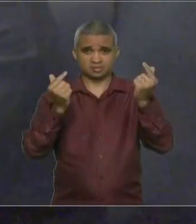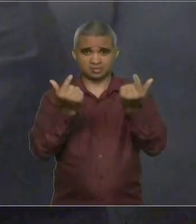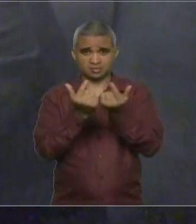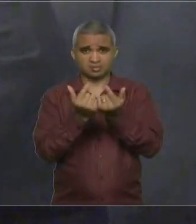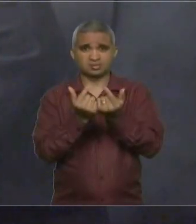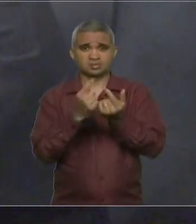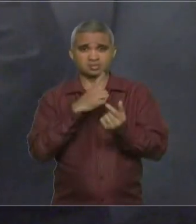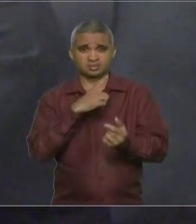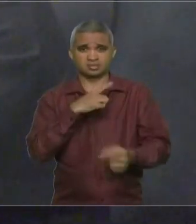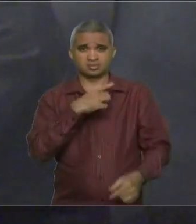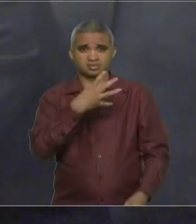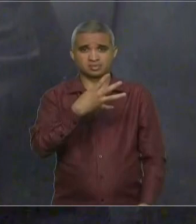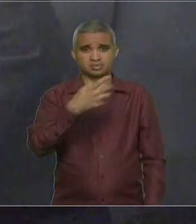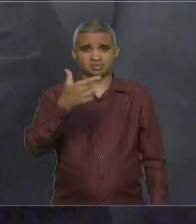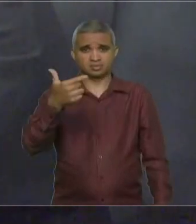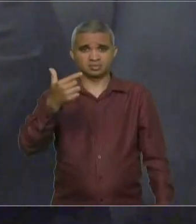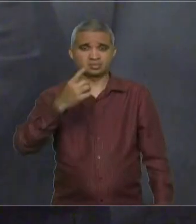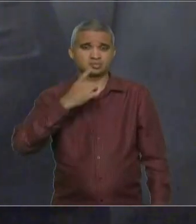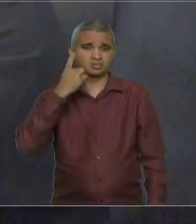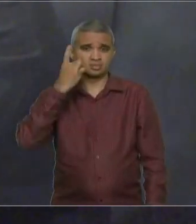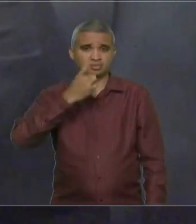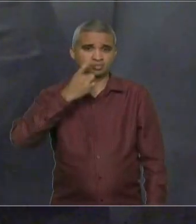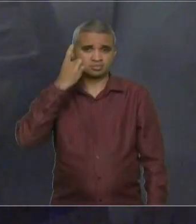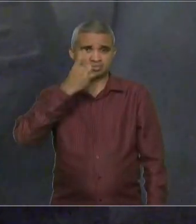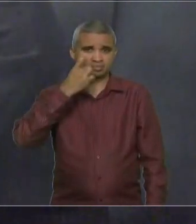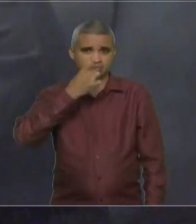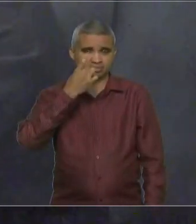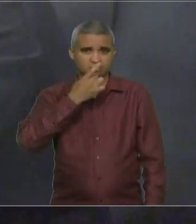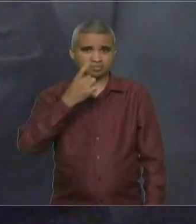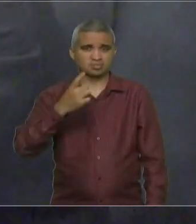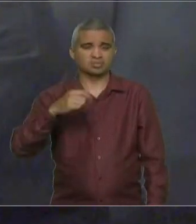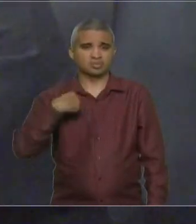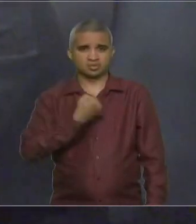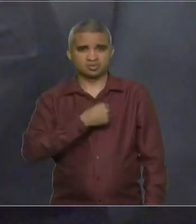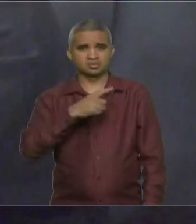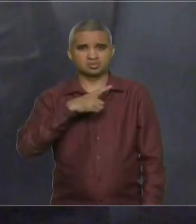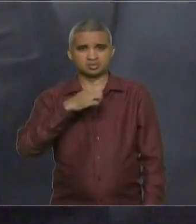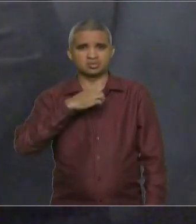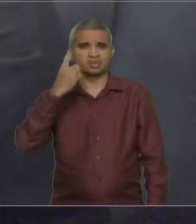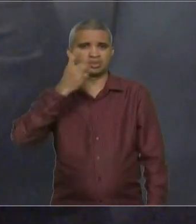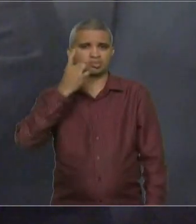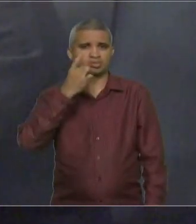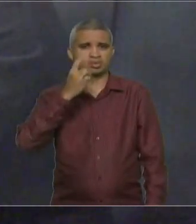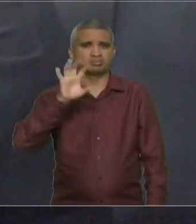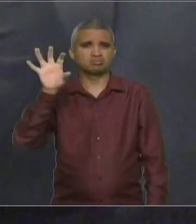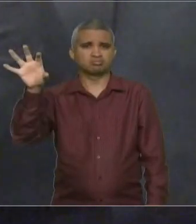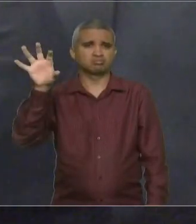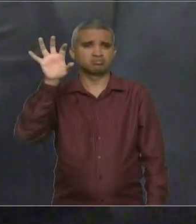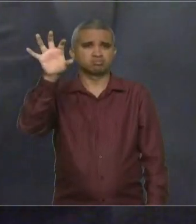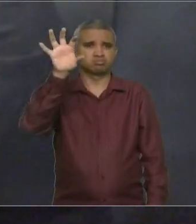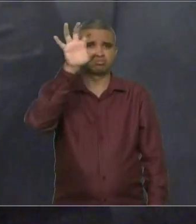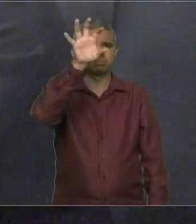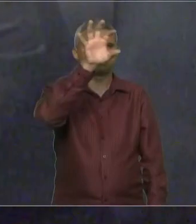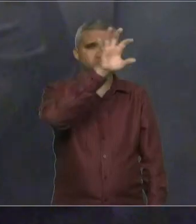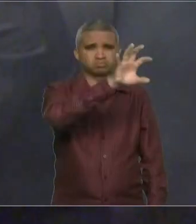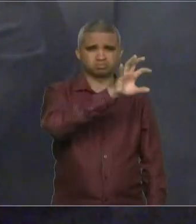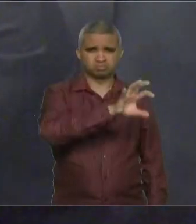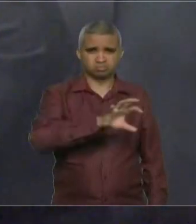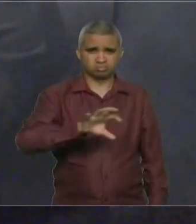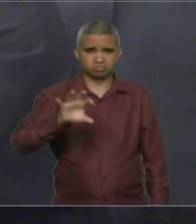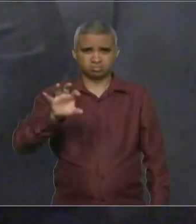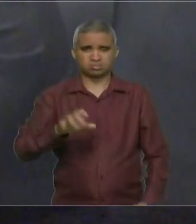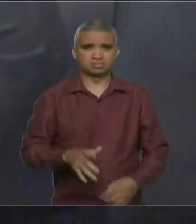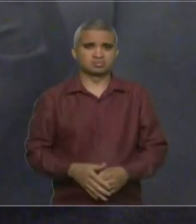deputados, nós temos deputados de várias regiões, de vários segmentos e a senhora vem